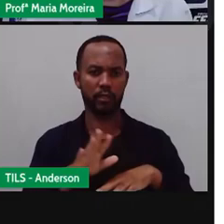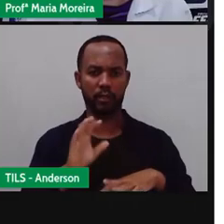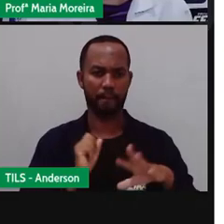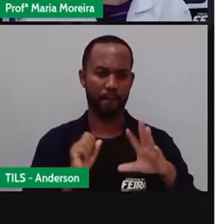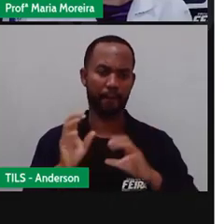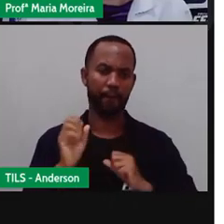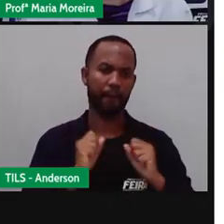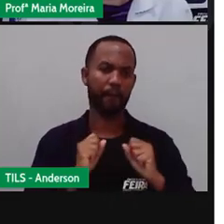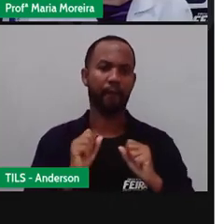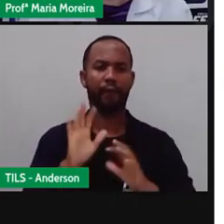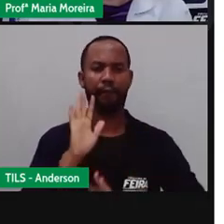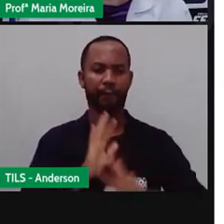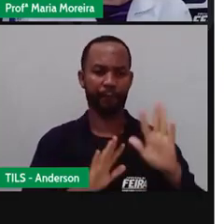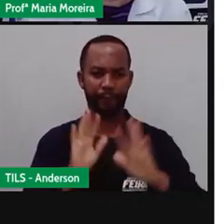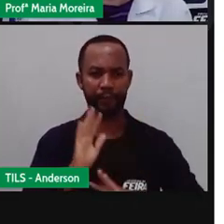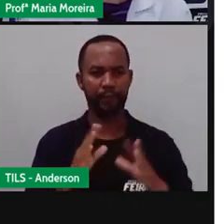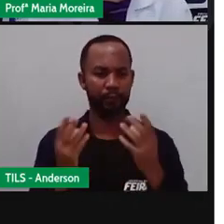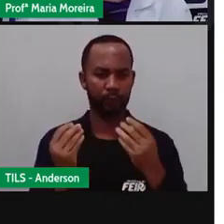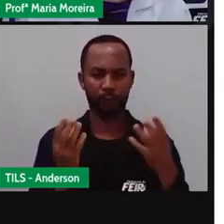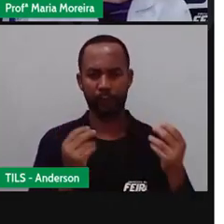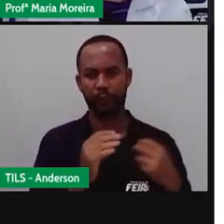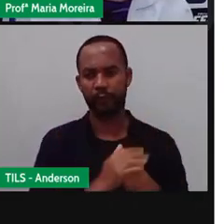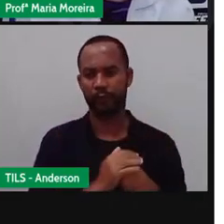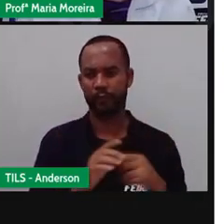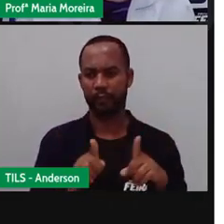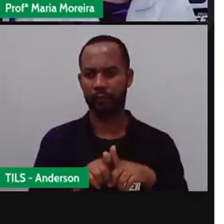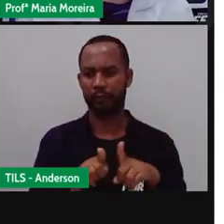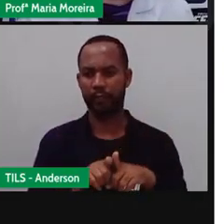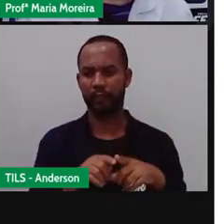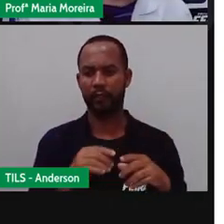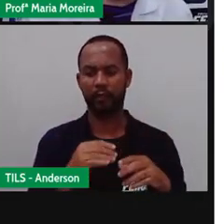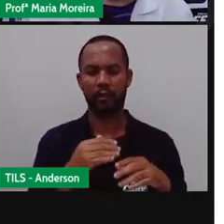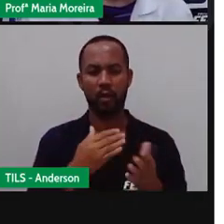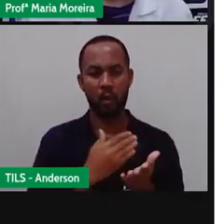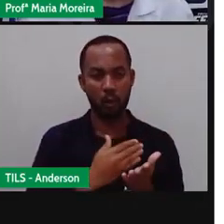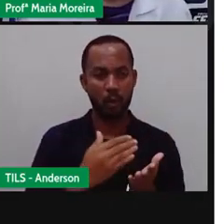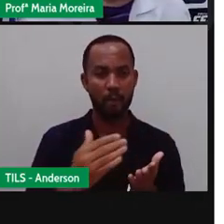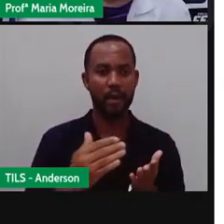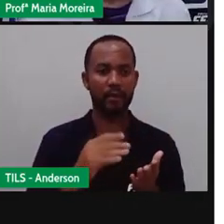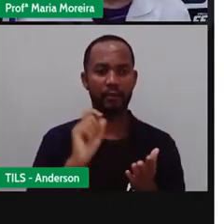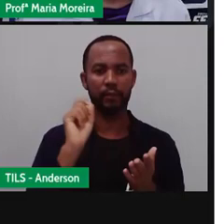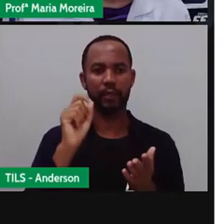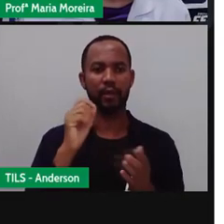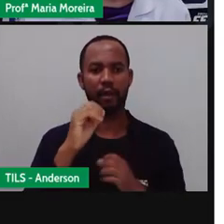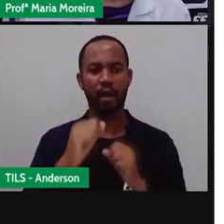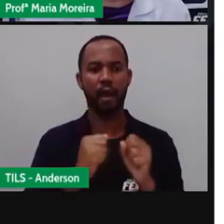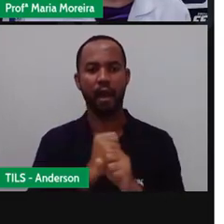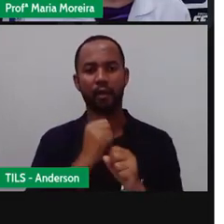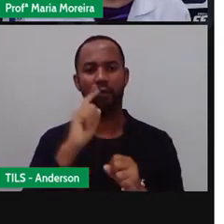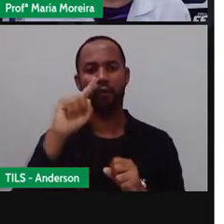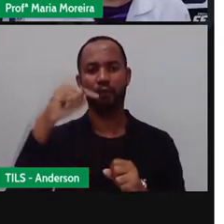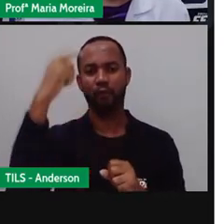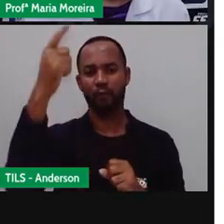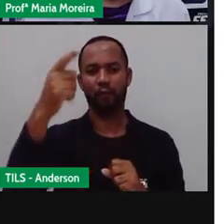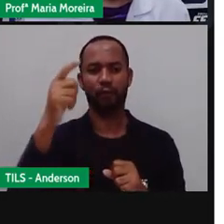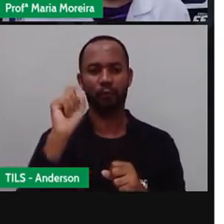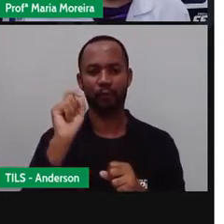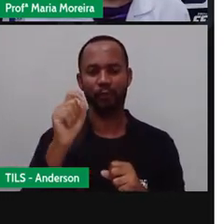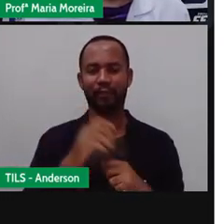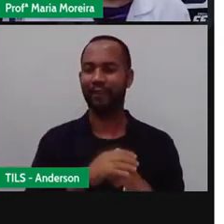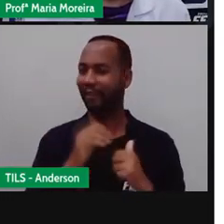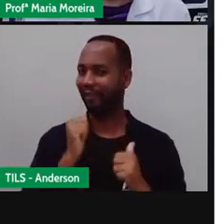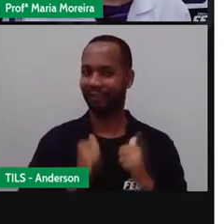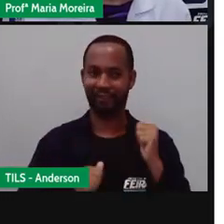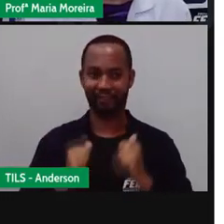gente Então se cuidem Bastante Se cuidem Muito E Comece aí O ensaio Para o próximo Ano letivo De vocês Fiquem Tá ansioso